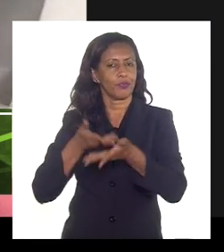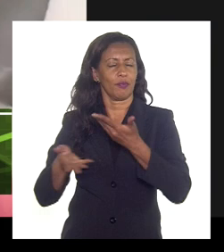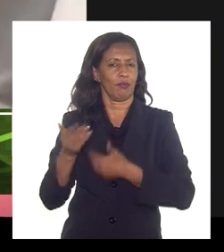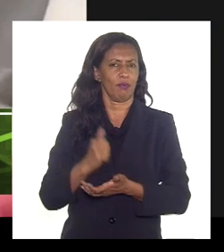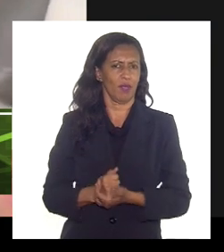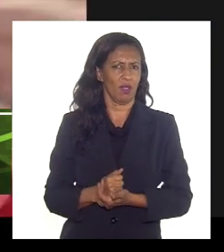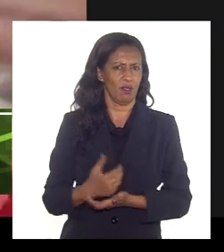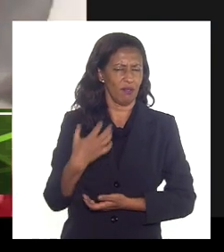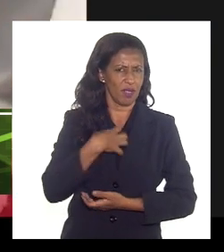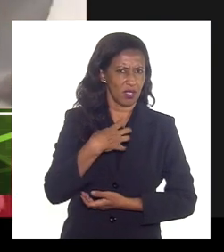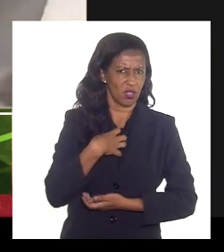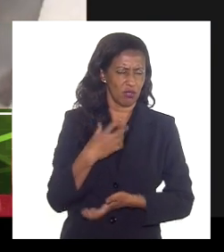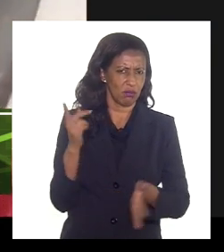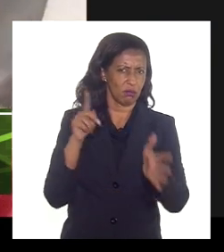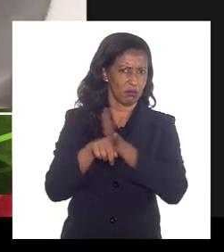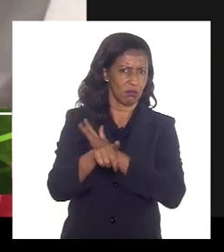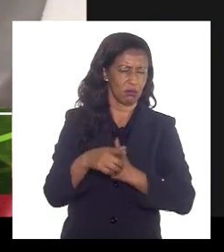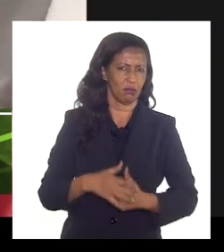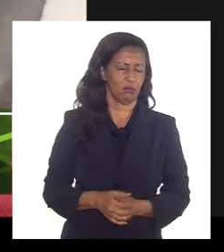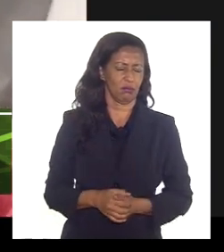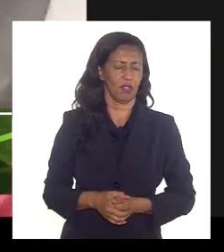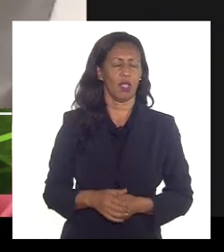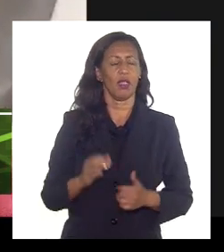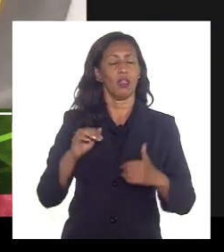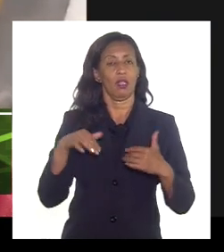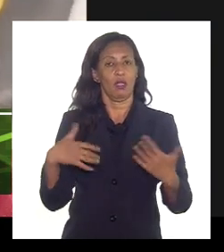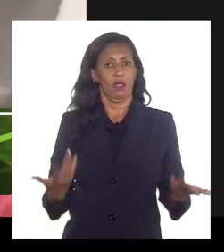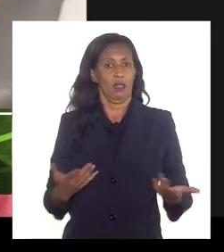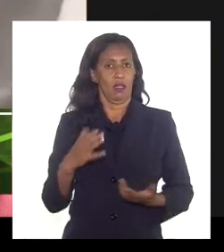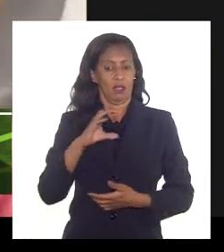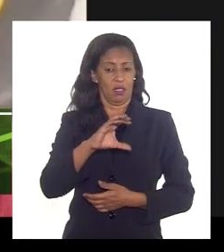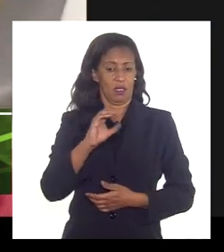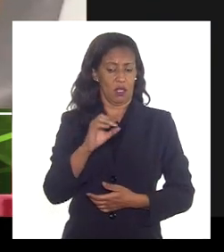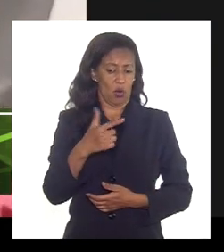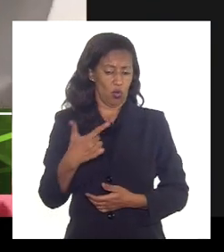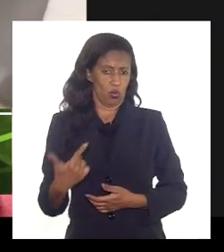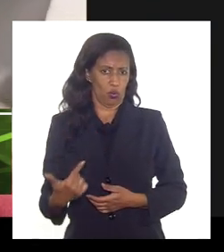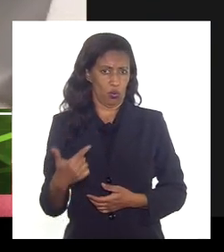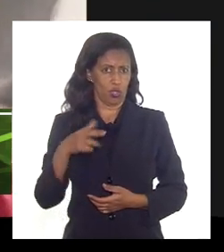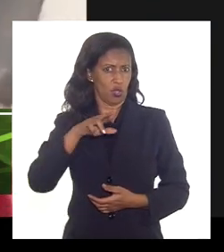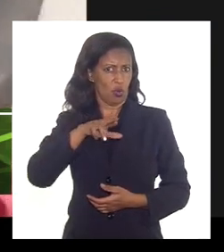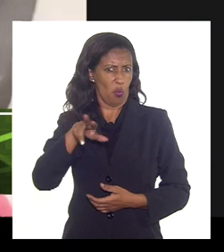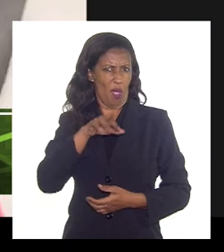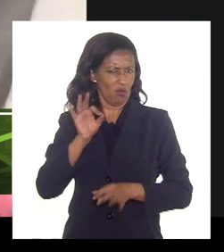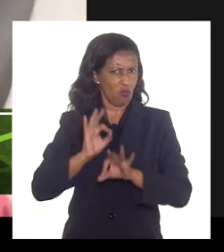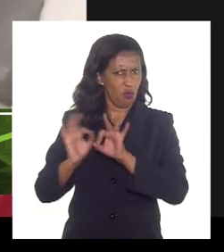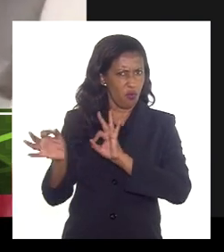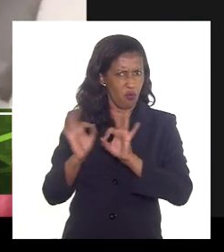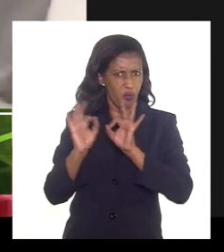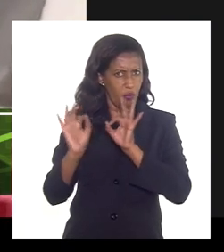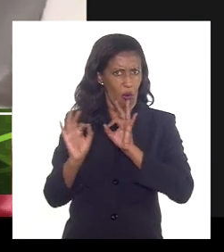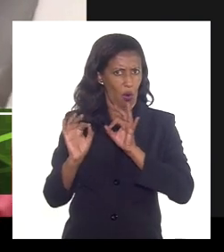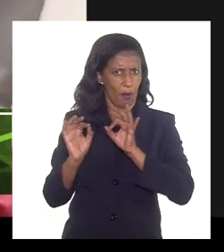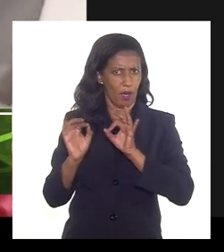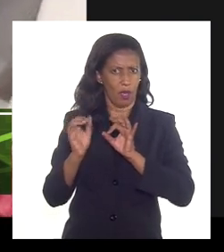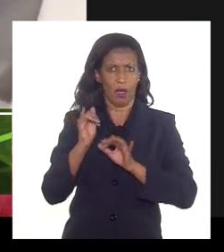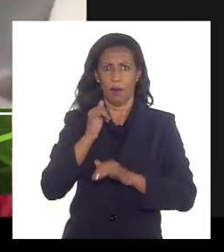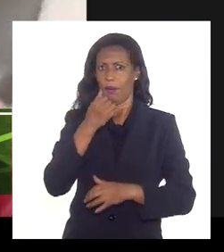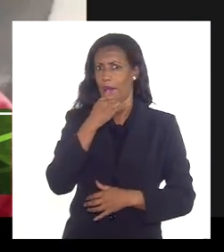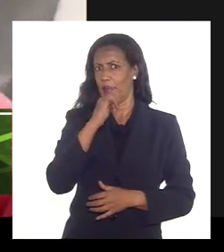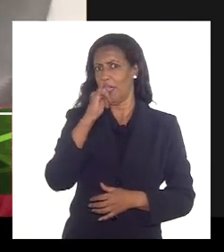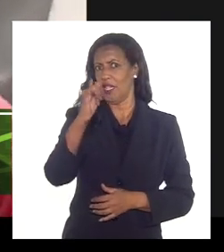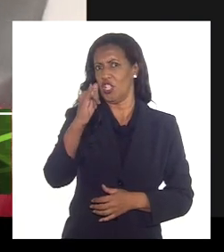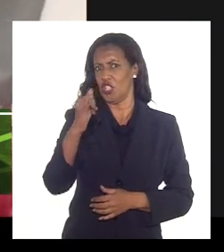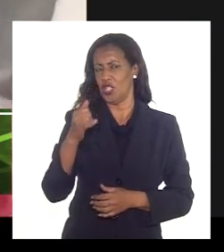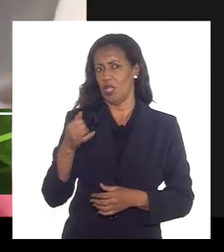faz algum sentido mas será que esse CO2 ele não é utilizado de forma alguma na geração de energia quando